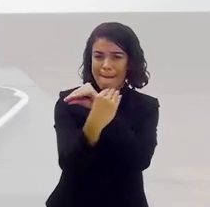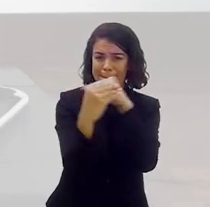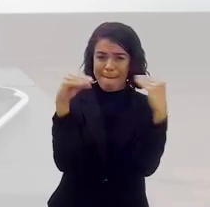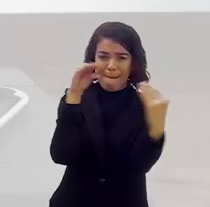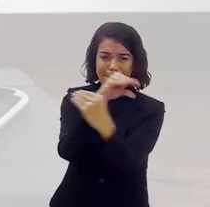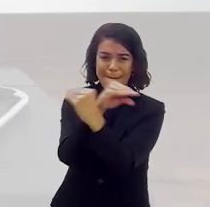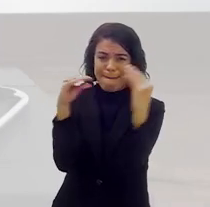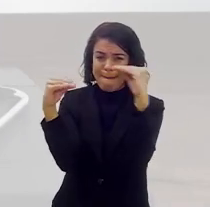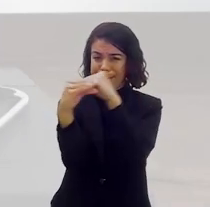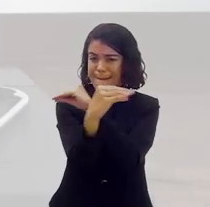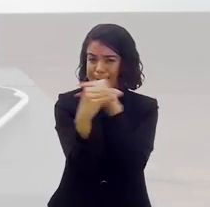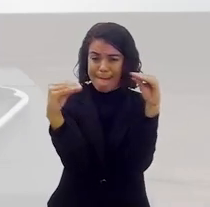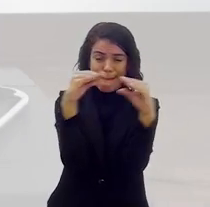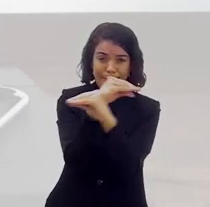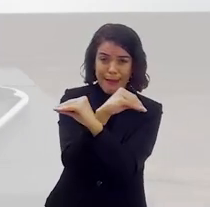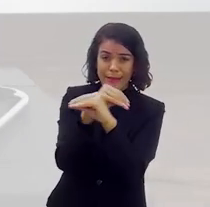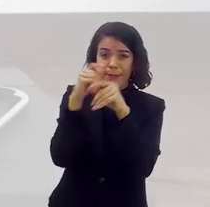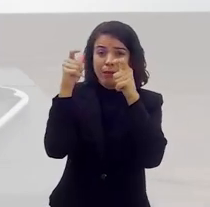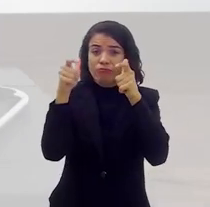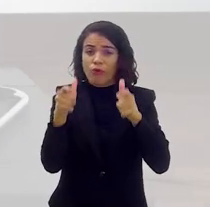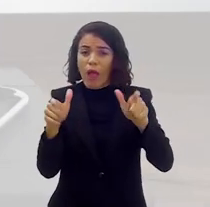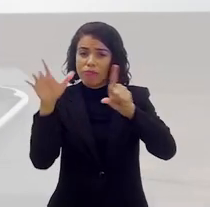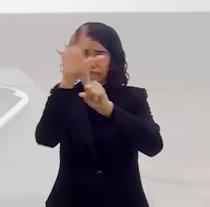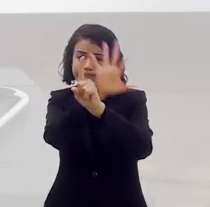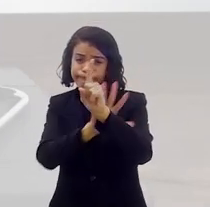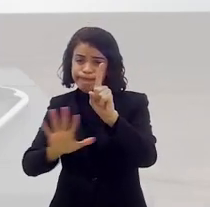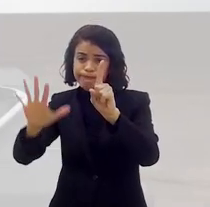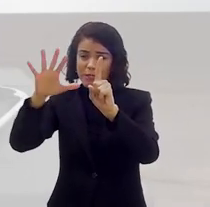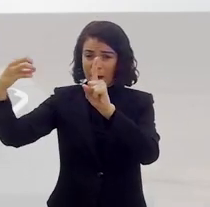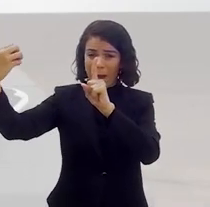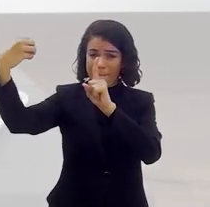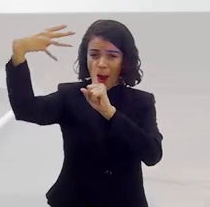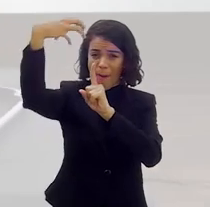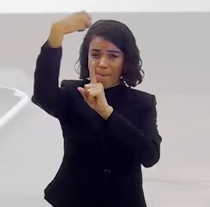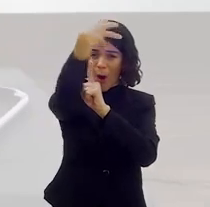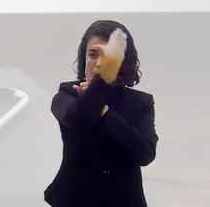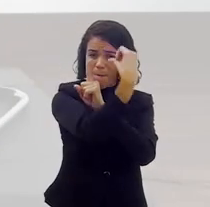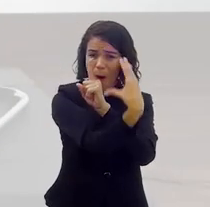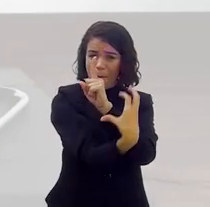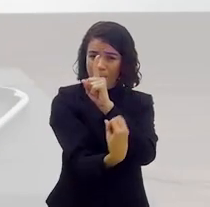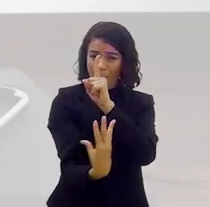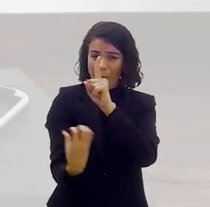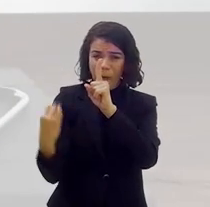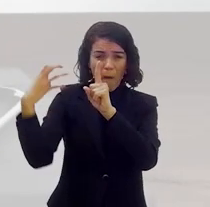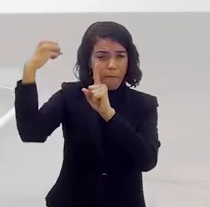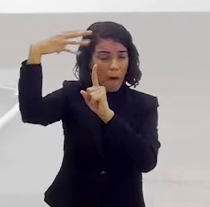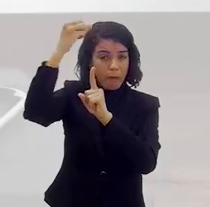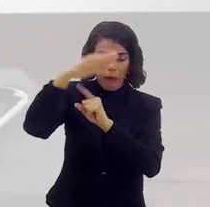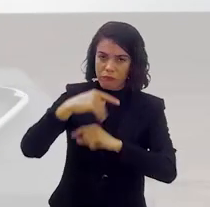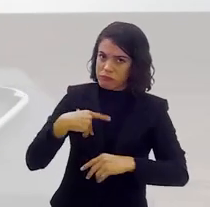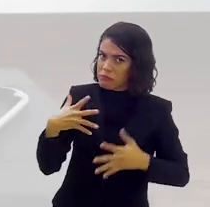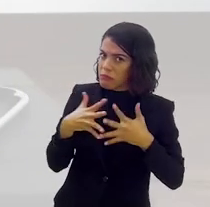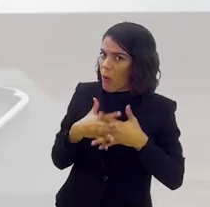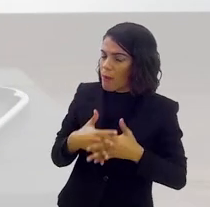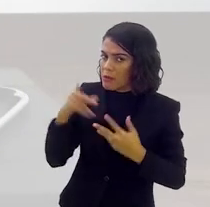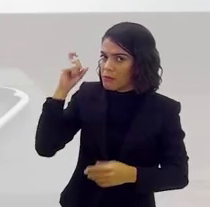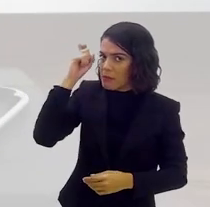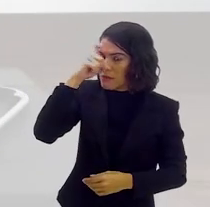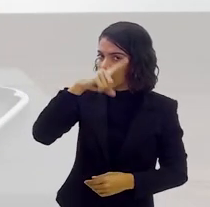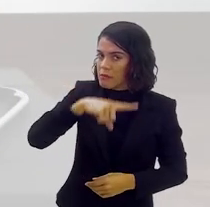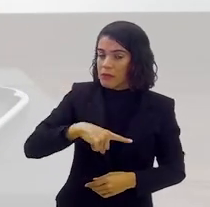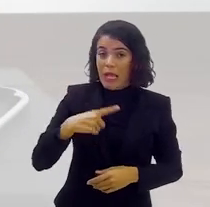E de cenário. E de luz. Então, é uma coisa complexa. De